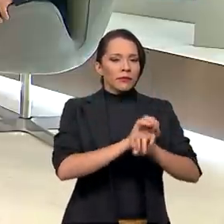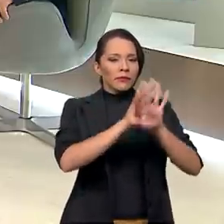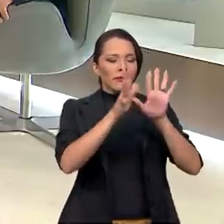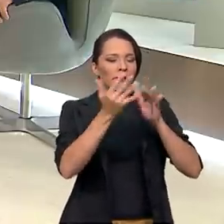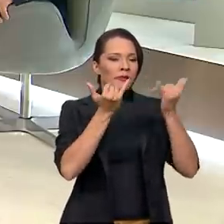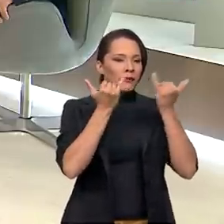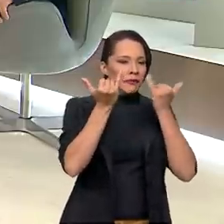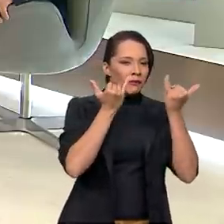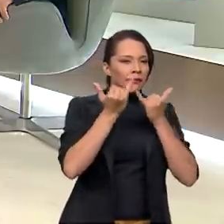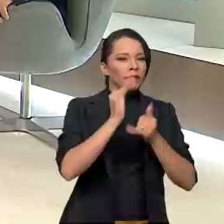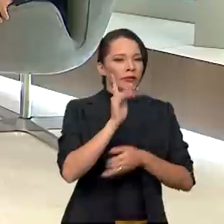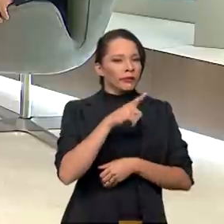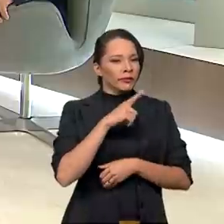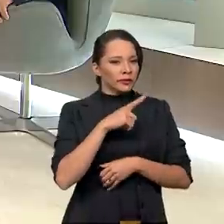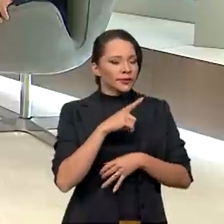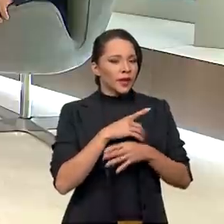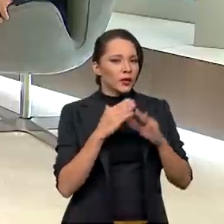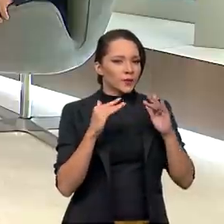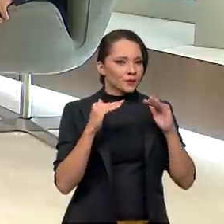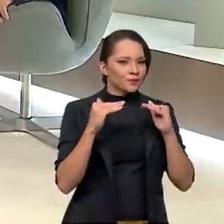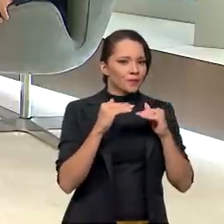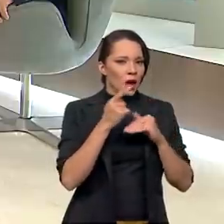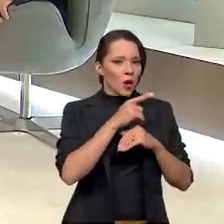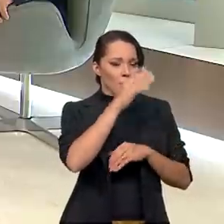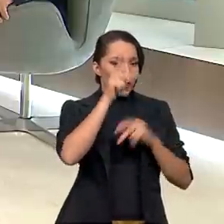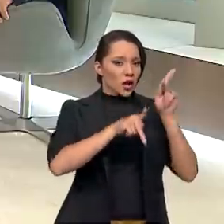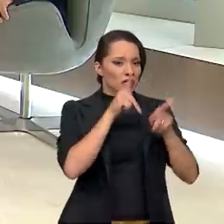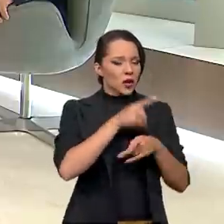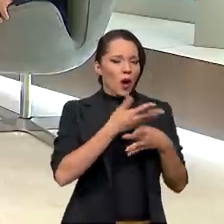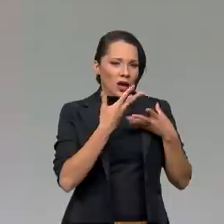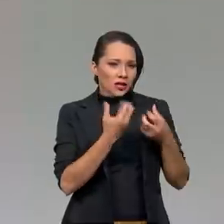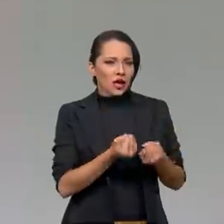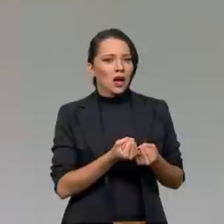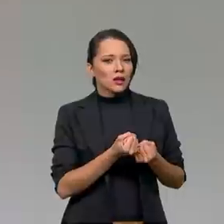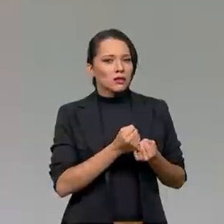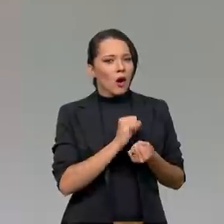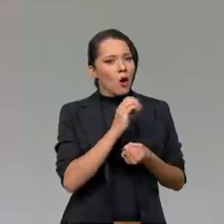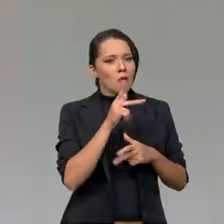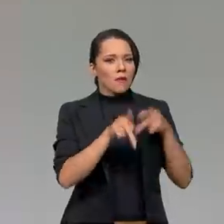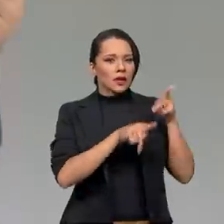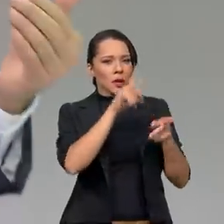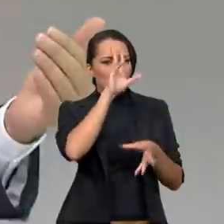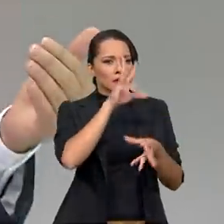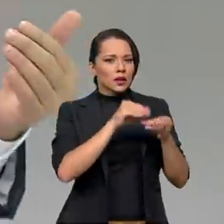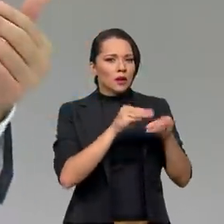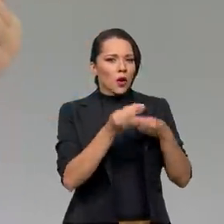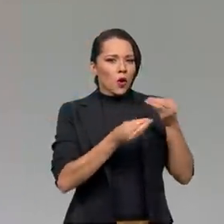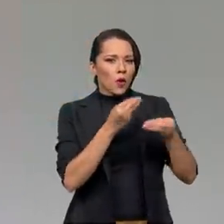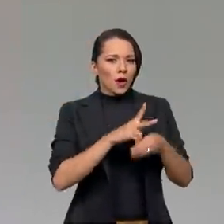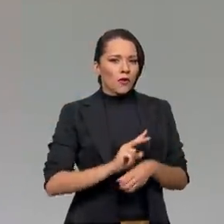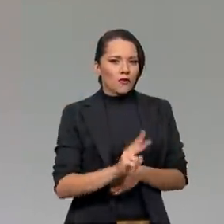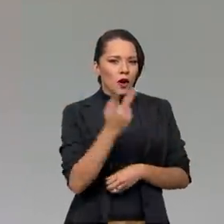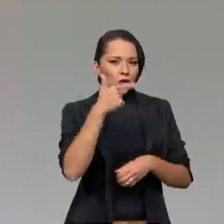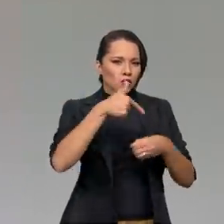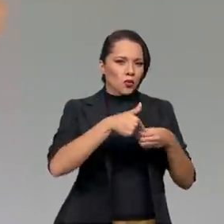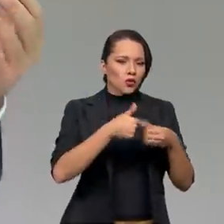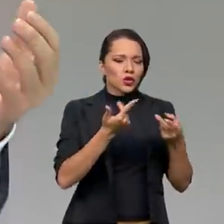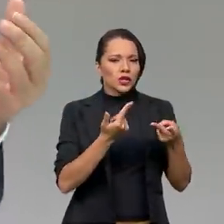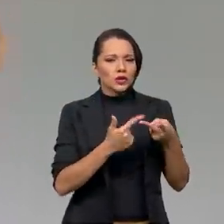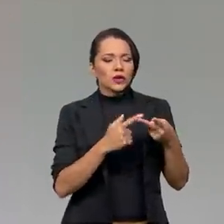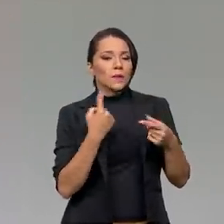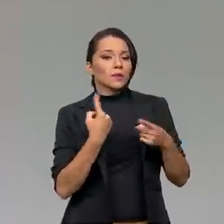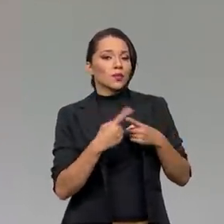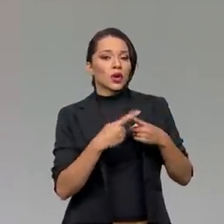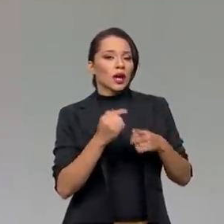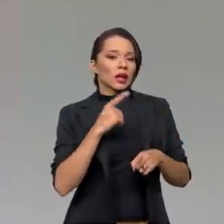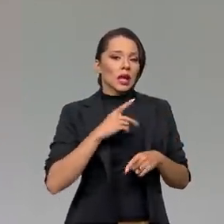essas informações estão sendo assimiladas pelo público, até para o público entender a formação de preço dos combustíveis, por eles